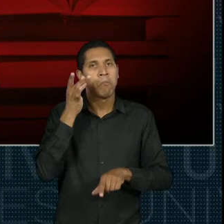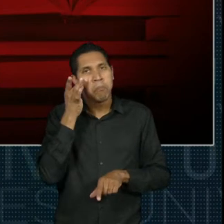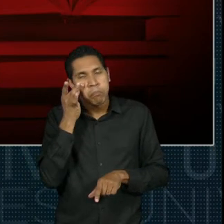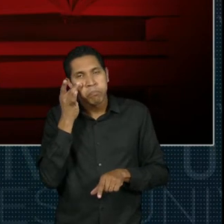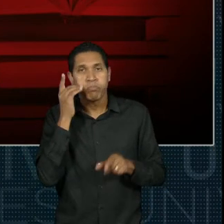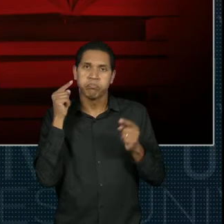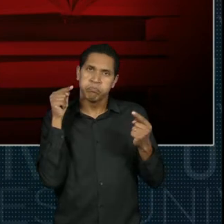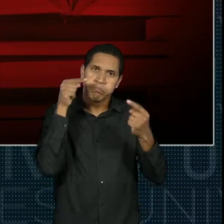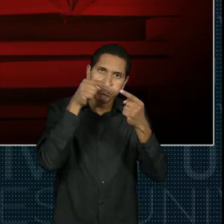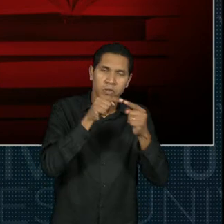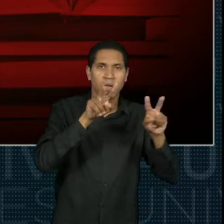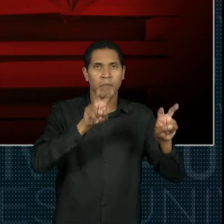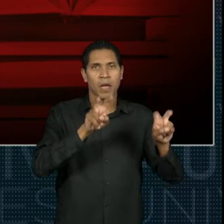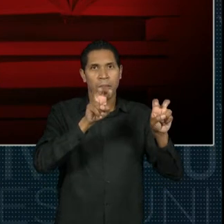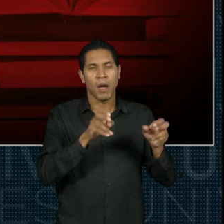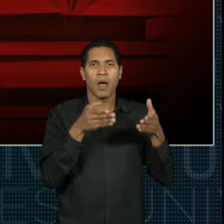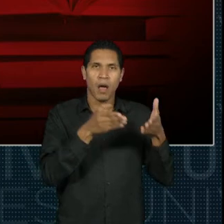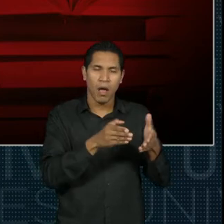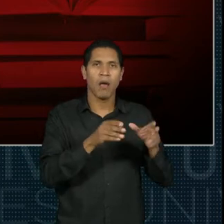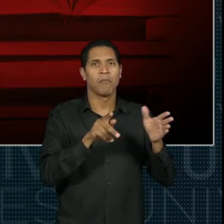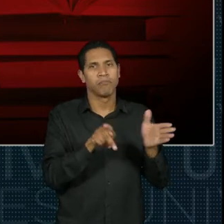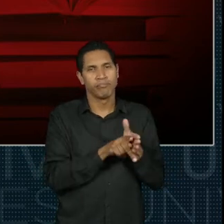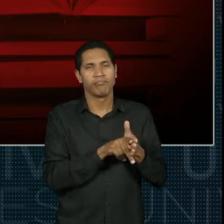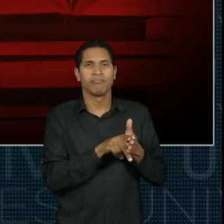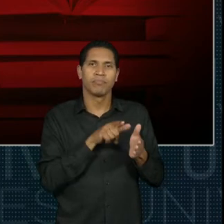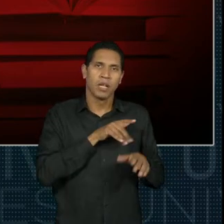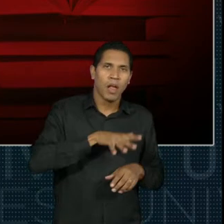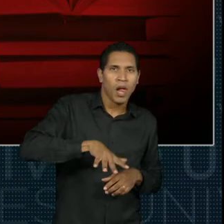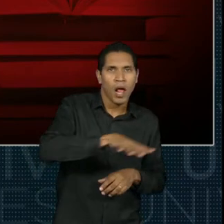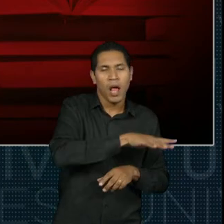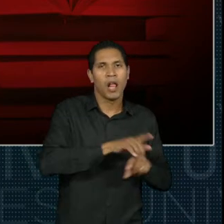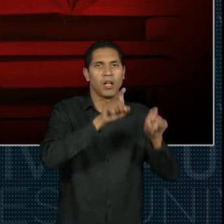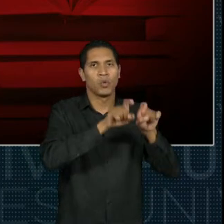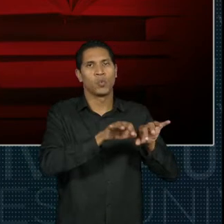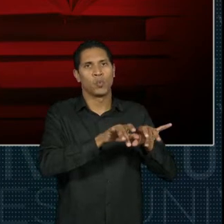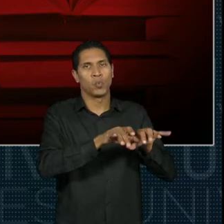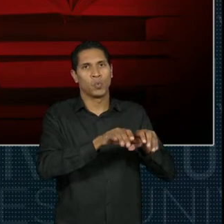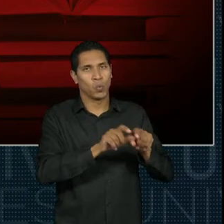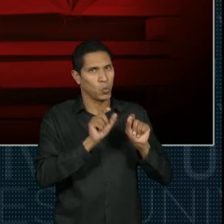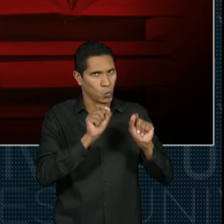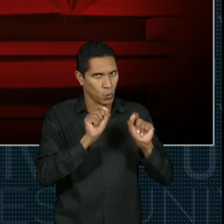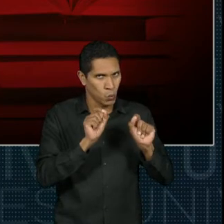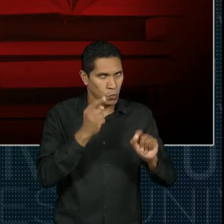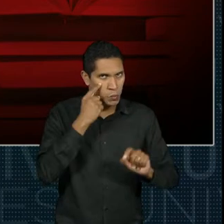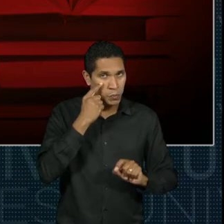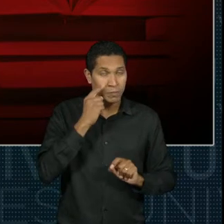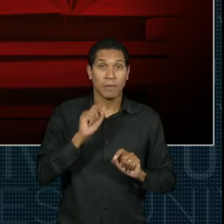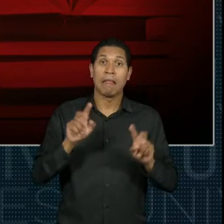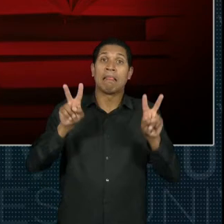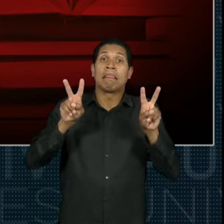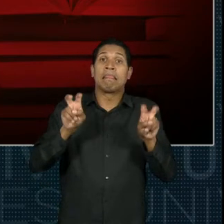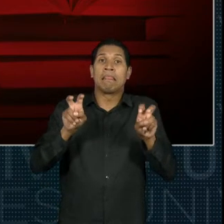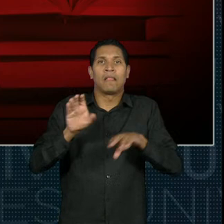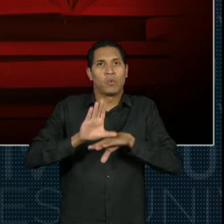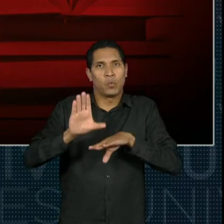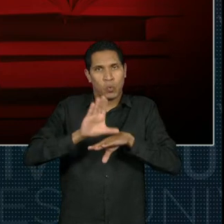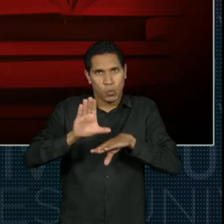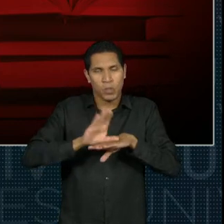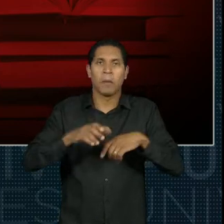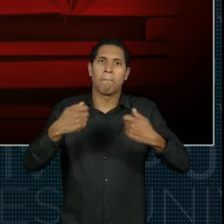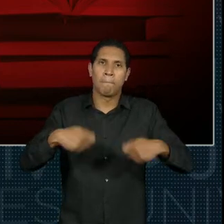do eixo da computação. O que eu quero dizer com o escopo do eixo da computação? A temática do curso